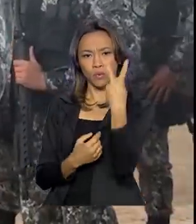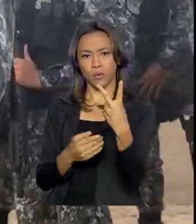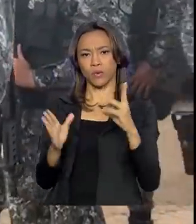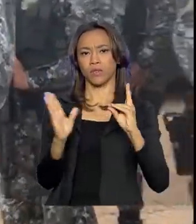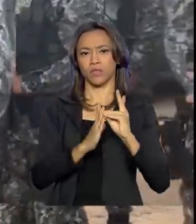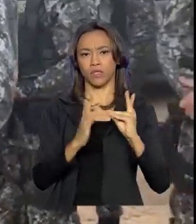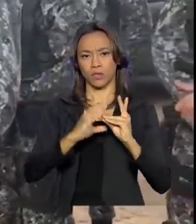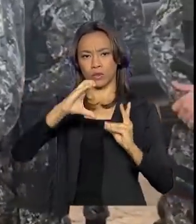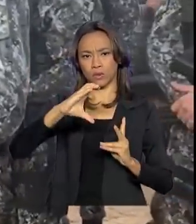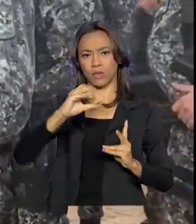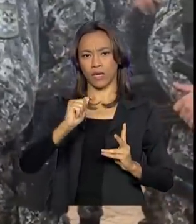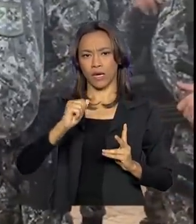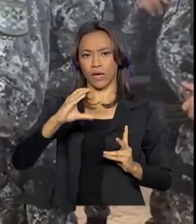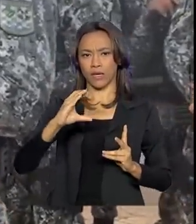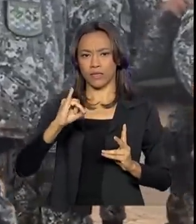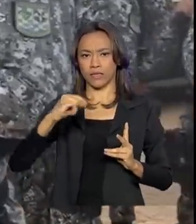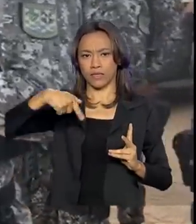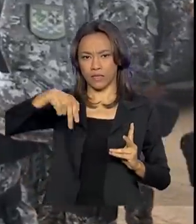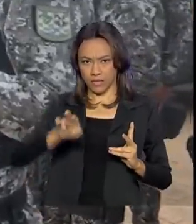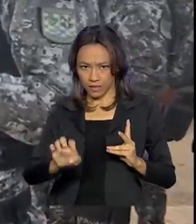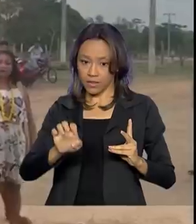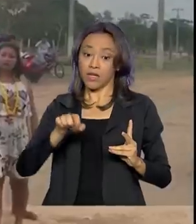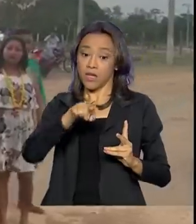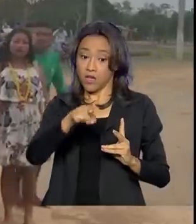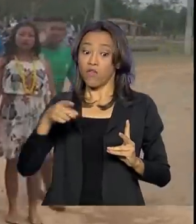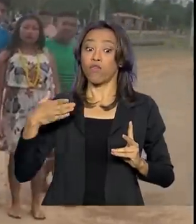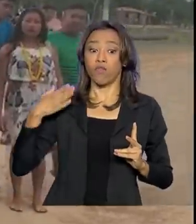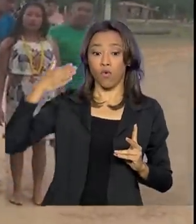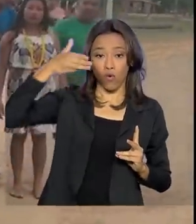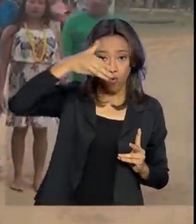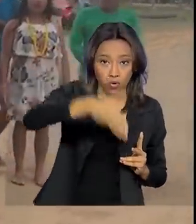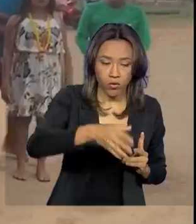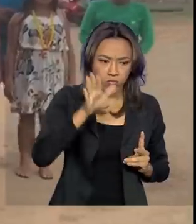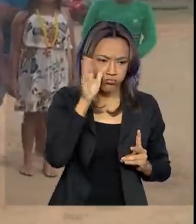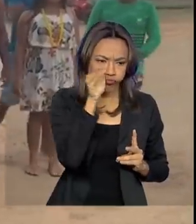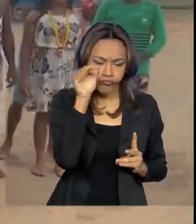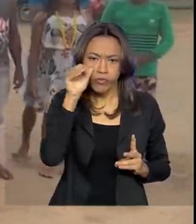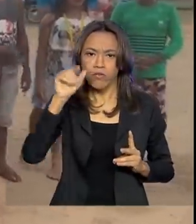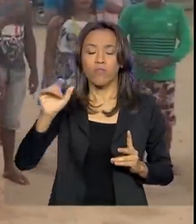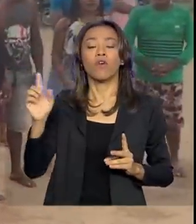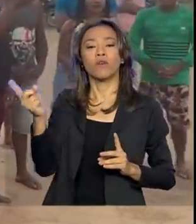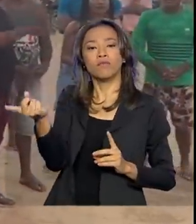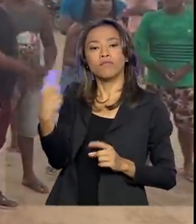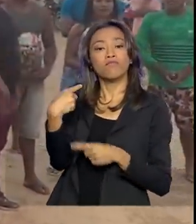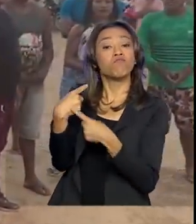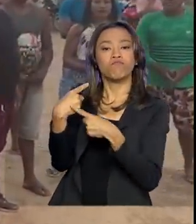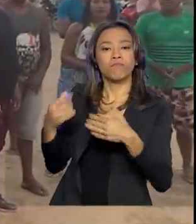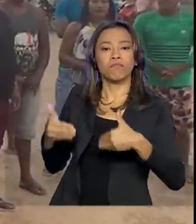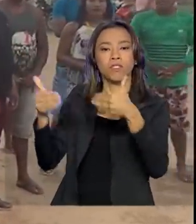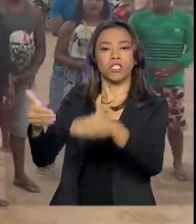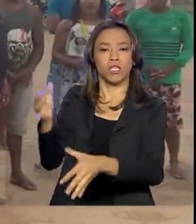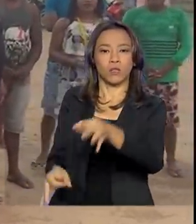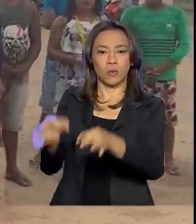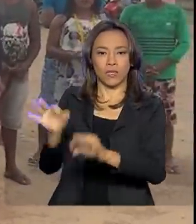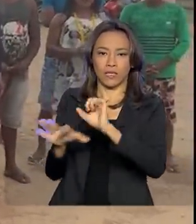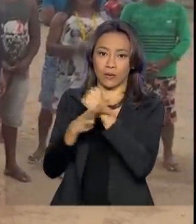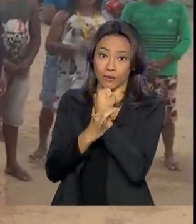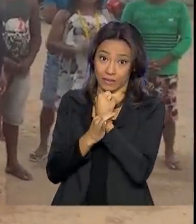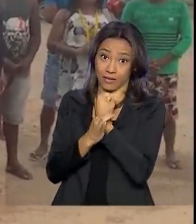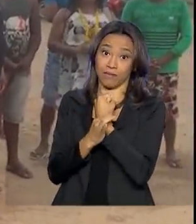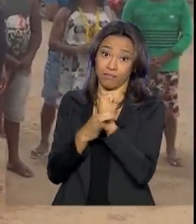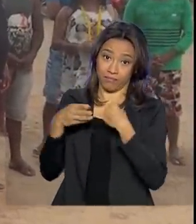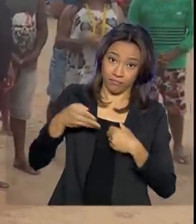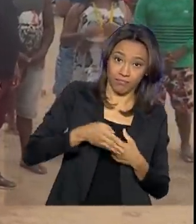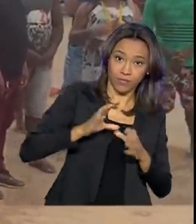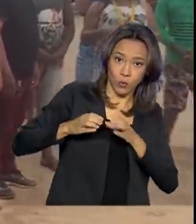militares já estão em campo fazendo rondas. O envio da tropa foi autorizado pelo Ministério da Justiça e Segurança Pública. A